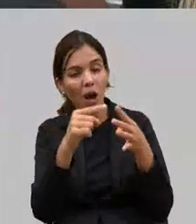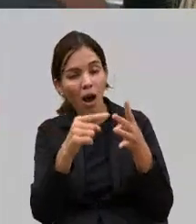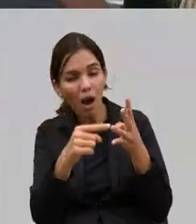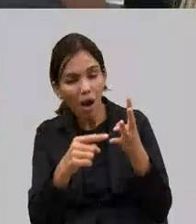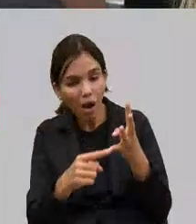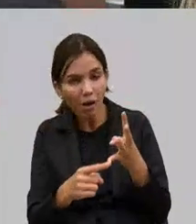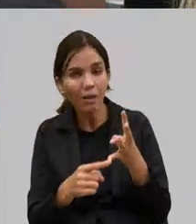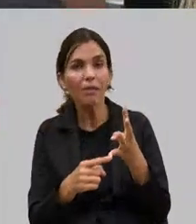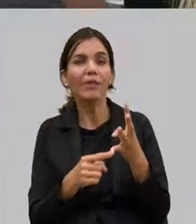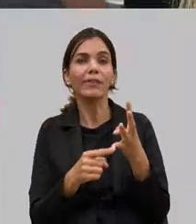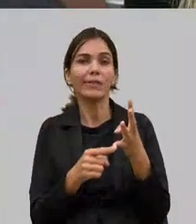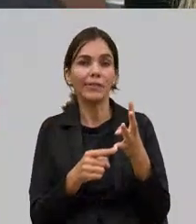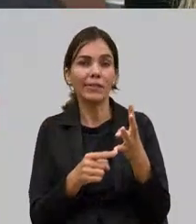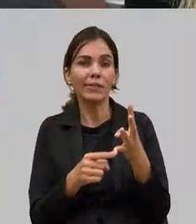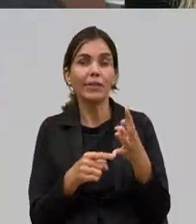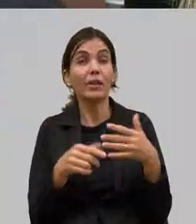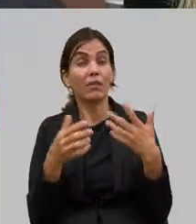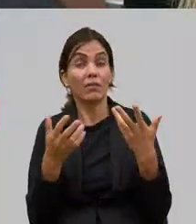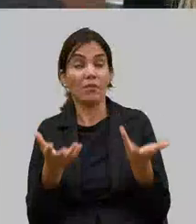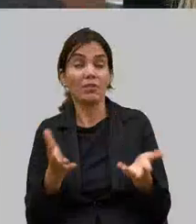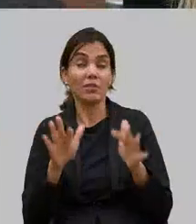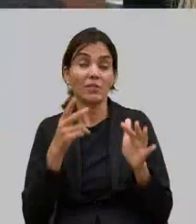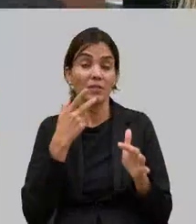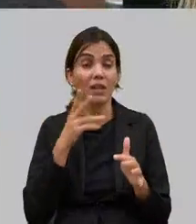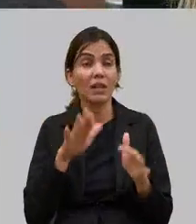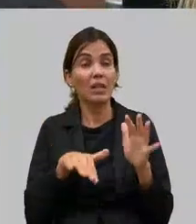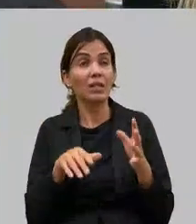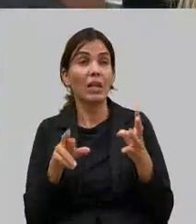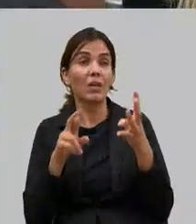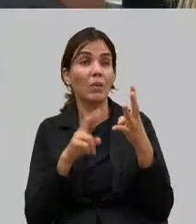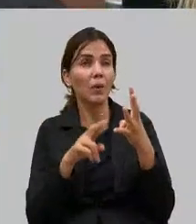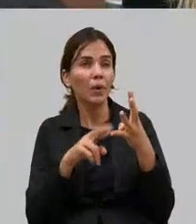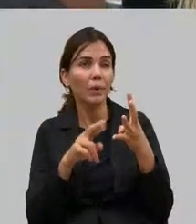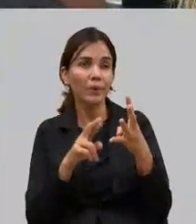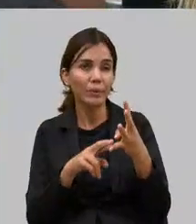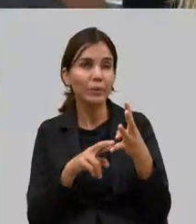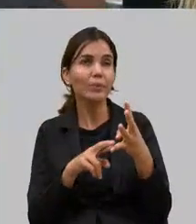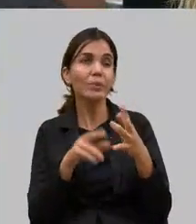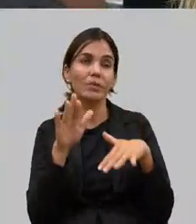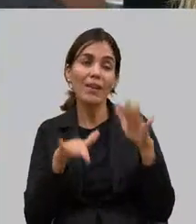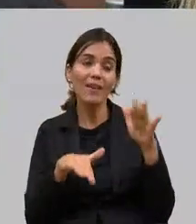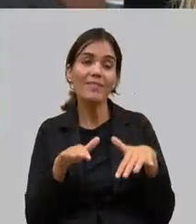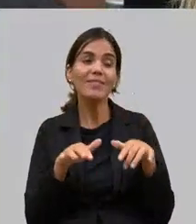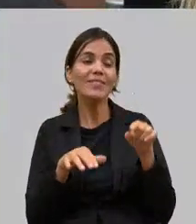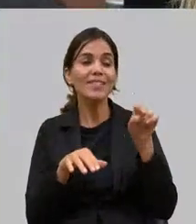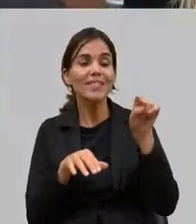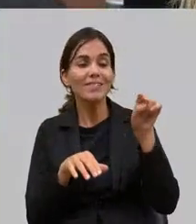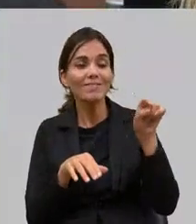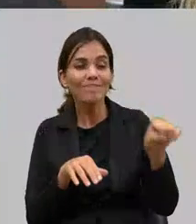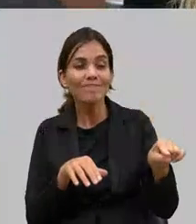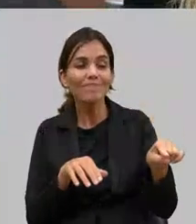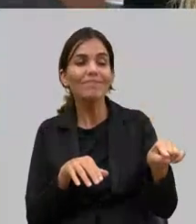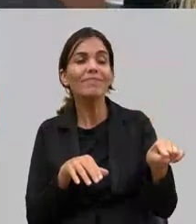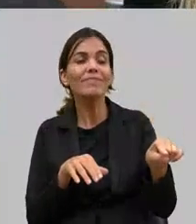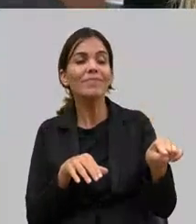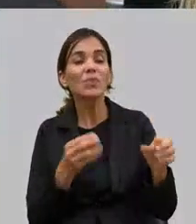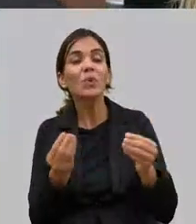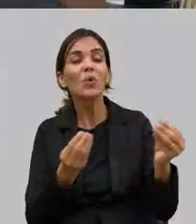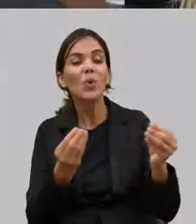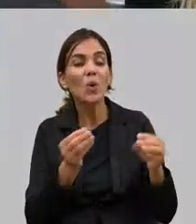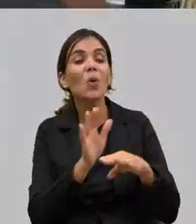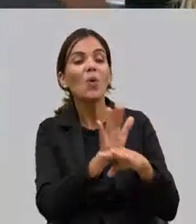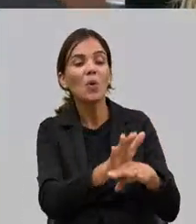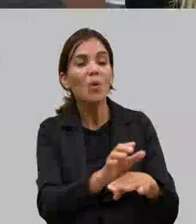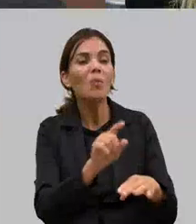uma questão de um recurso que foi indicado a gente sabe que aquele recurso chega ali na ponta às vezes é com o maquinário com alguma coisa que vai salvar